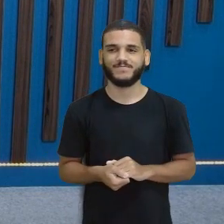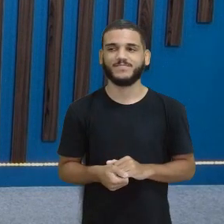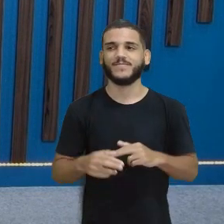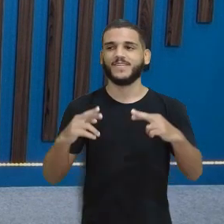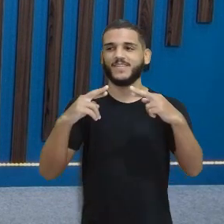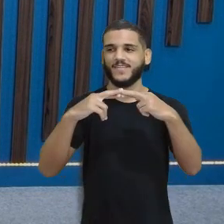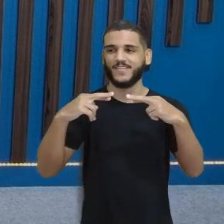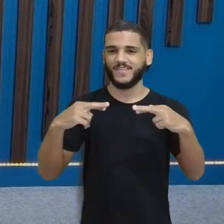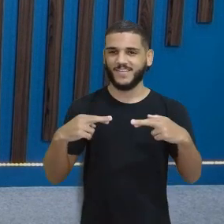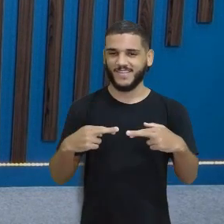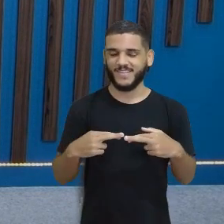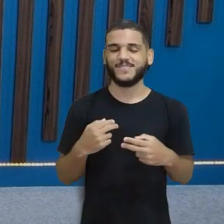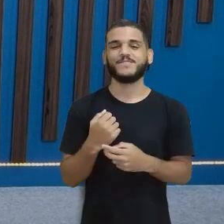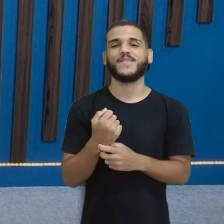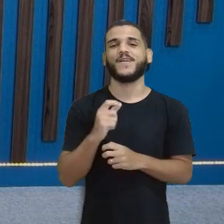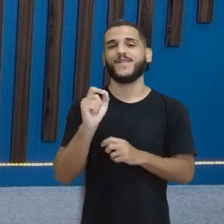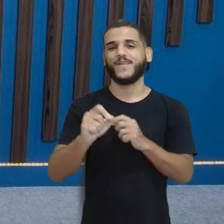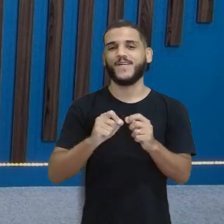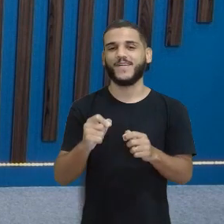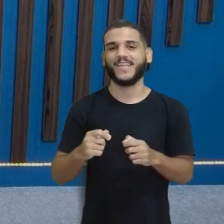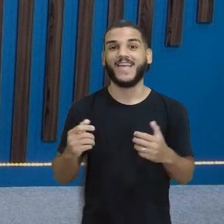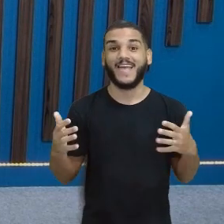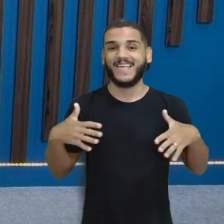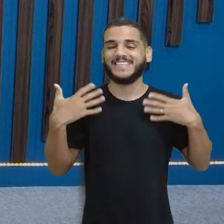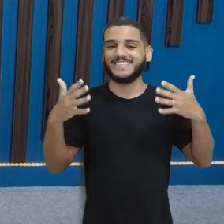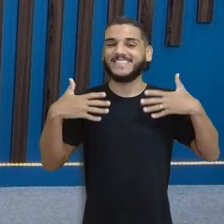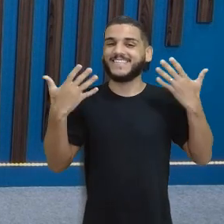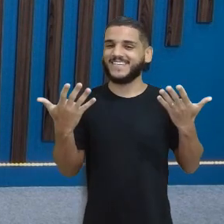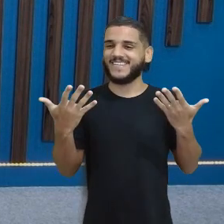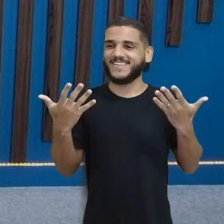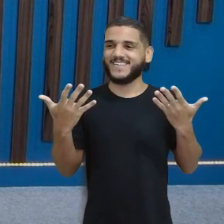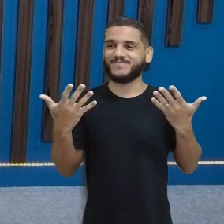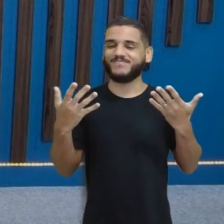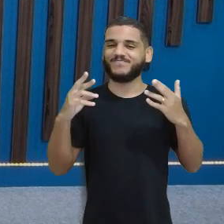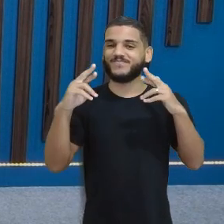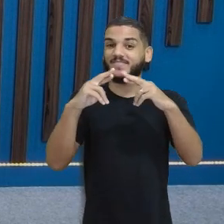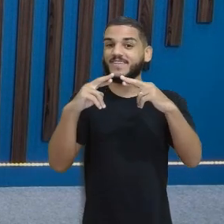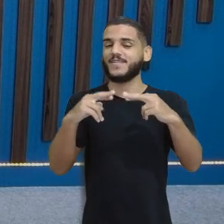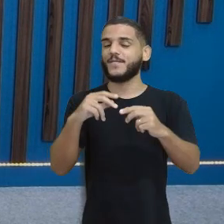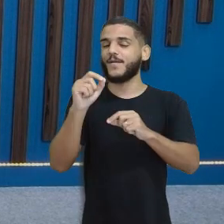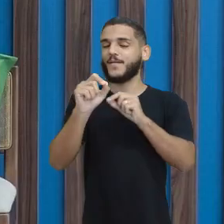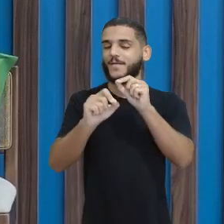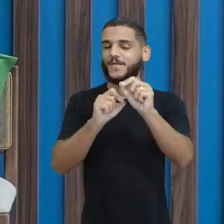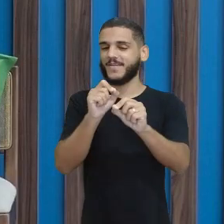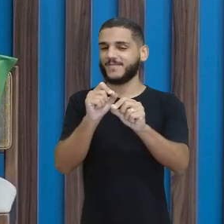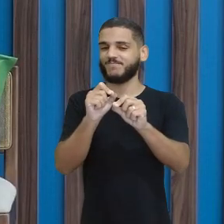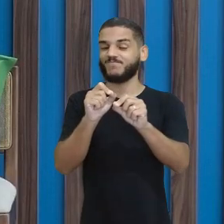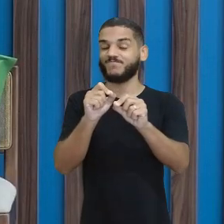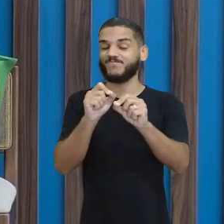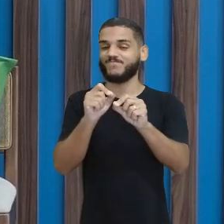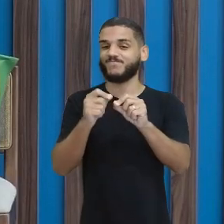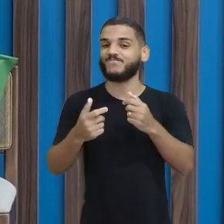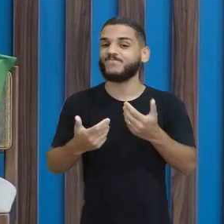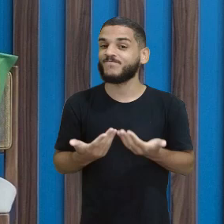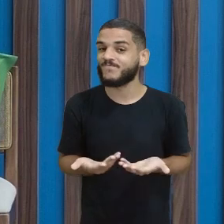rima? Com Alegria E aí? Alegria Alegria